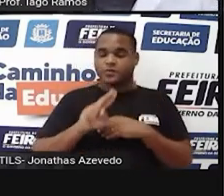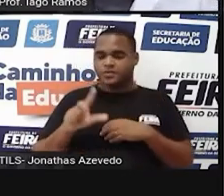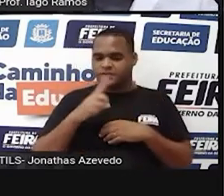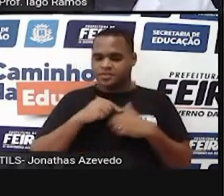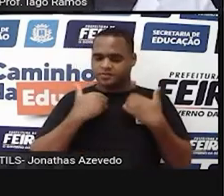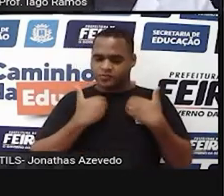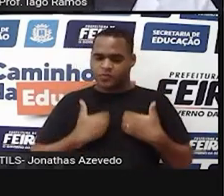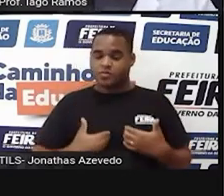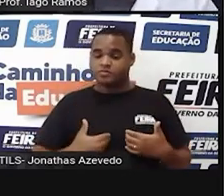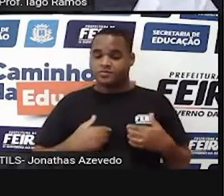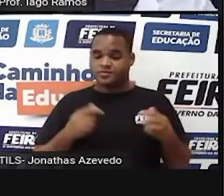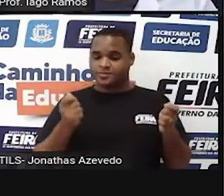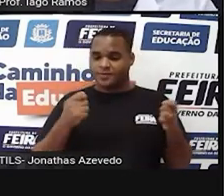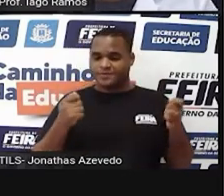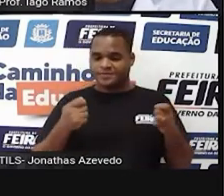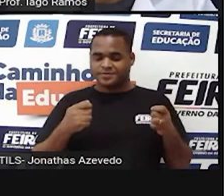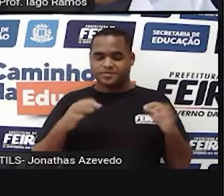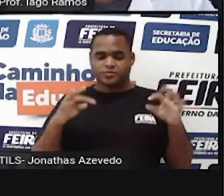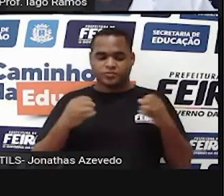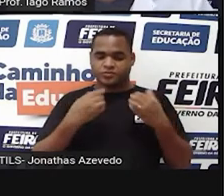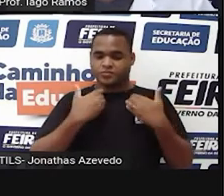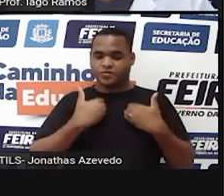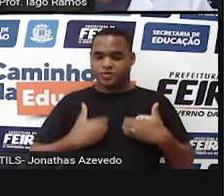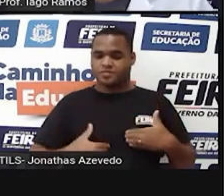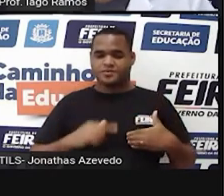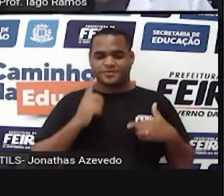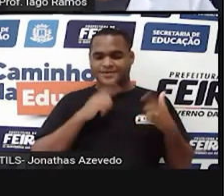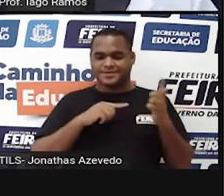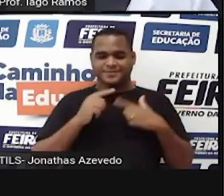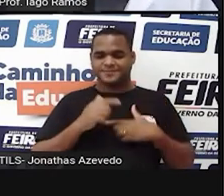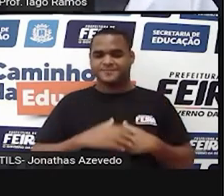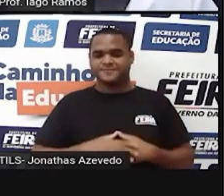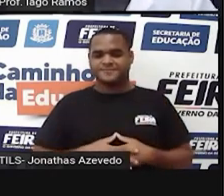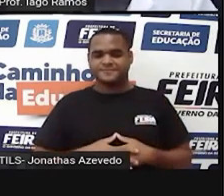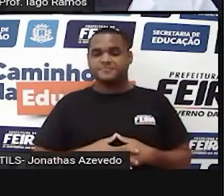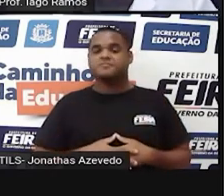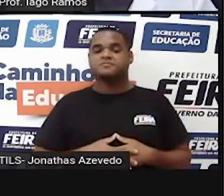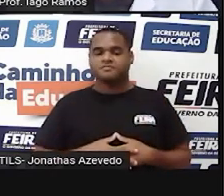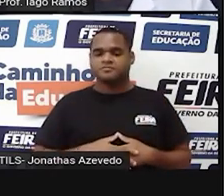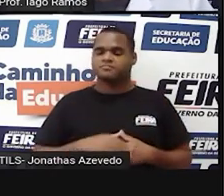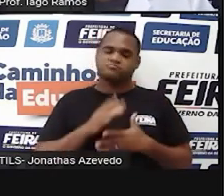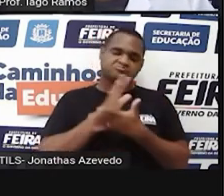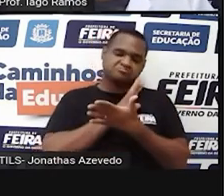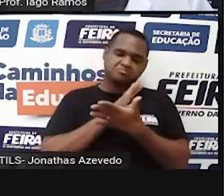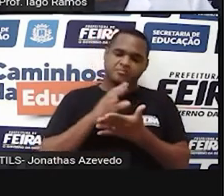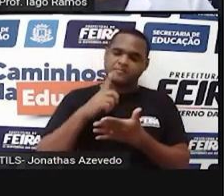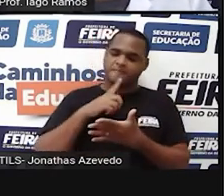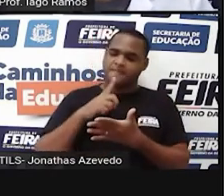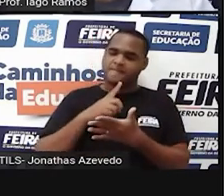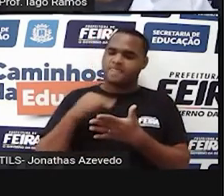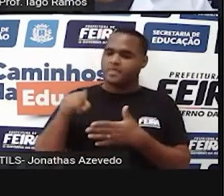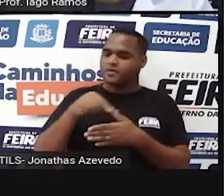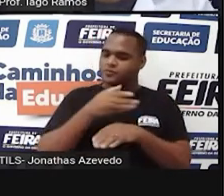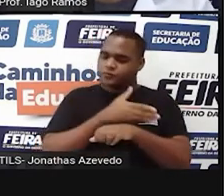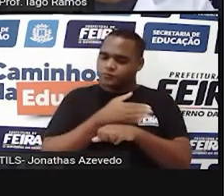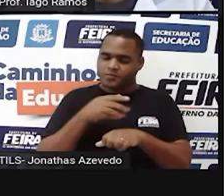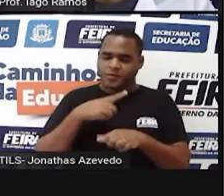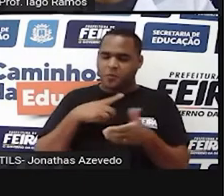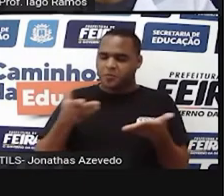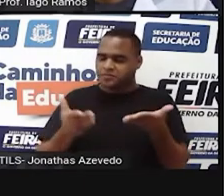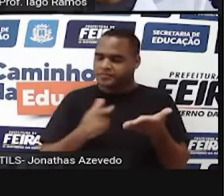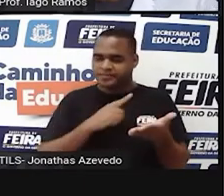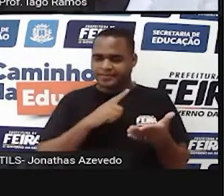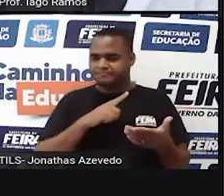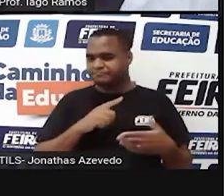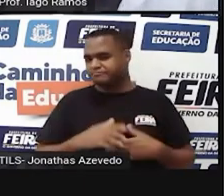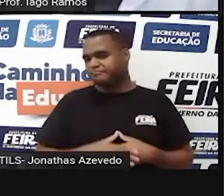corpo, o nosso corpo, os membros do corpo, né? E alguns deles a gente ainda tem o hábito de usar hoje. Pois é,